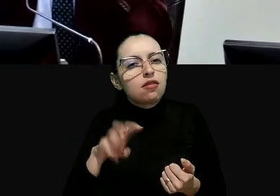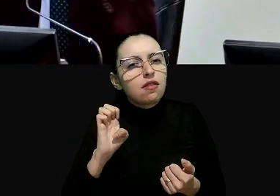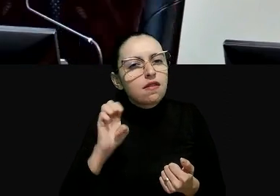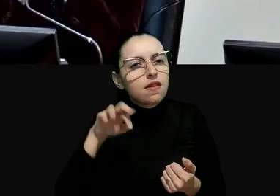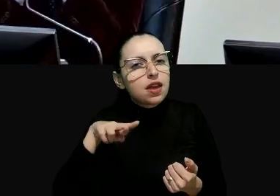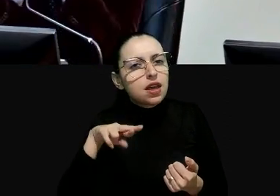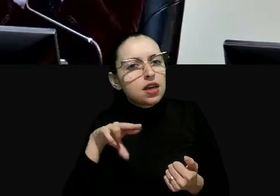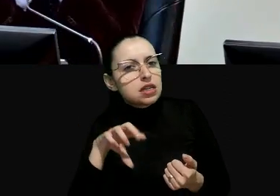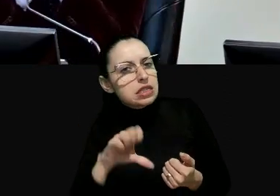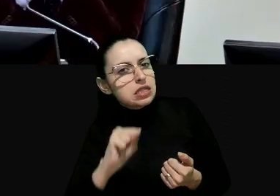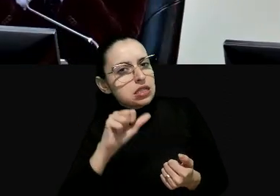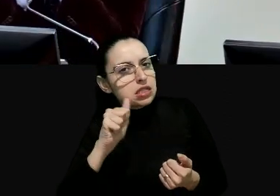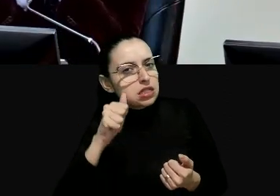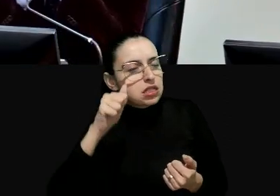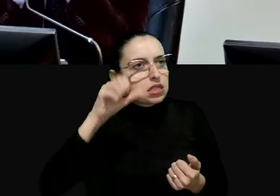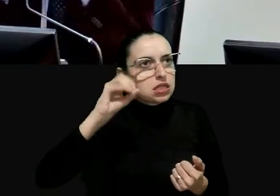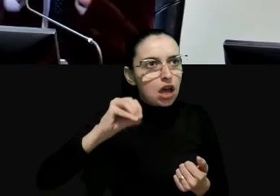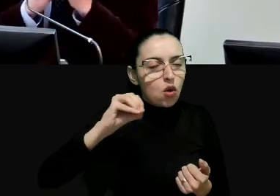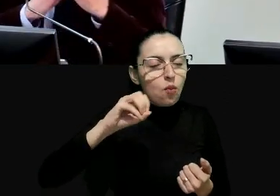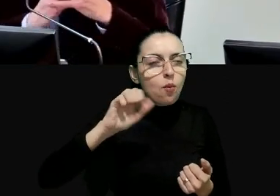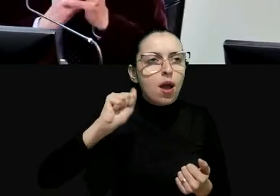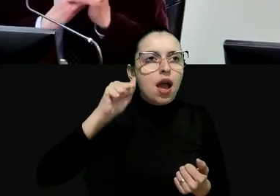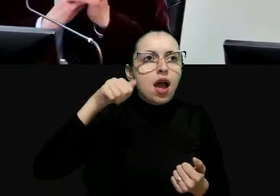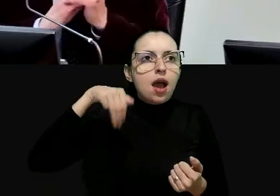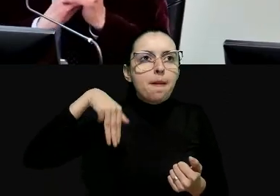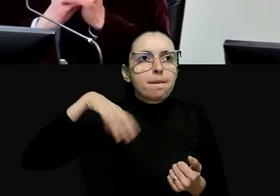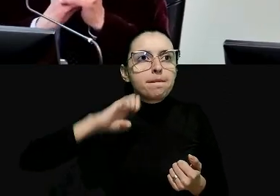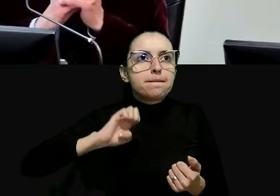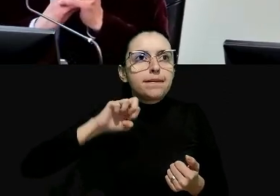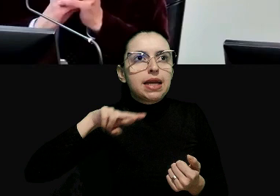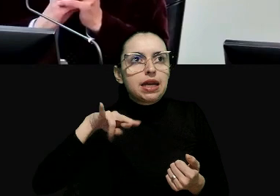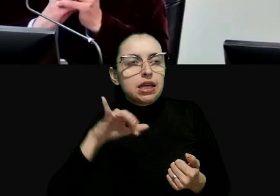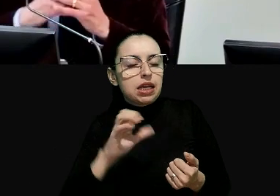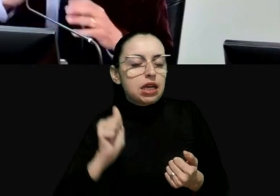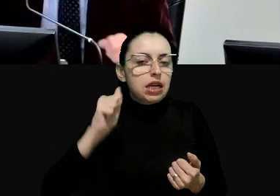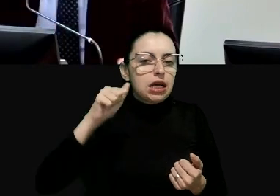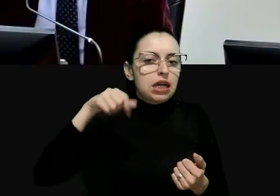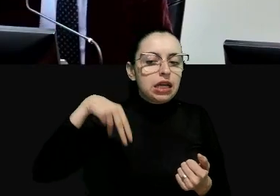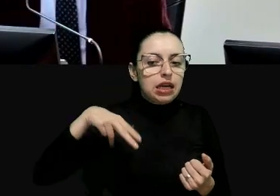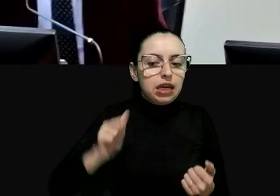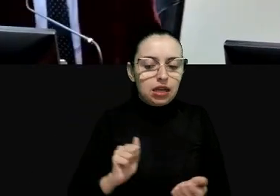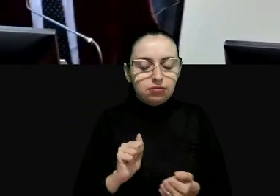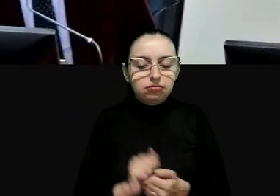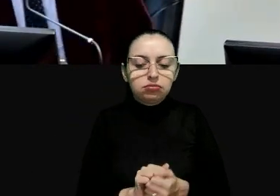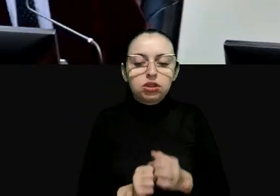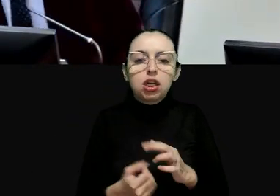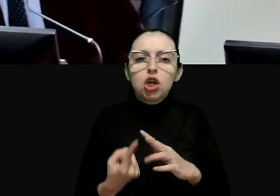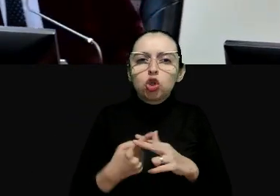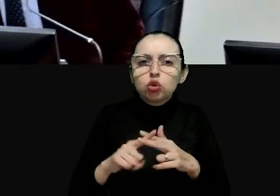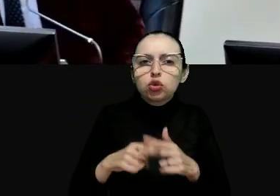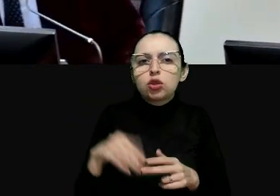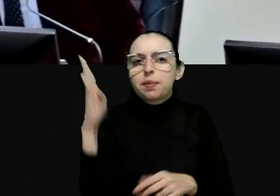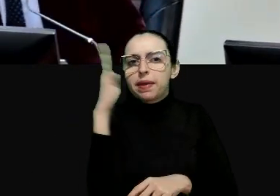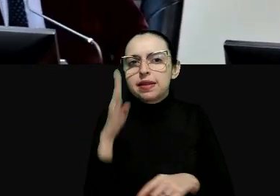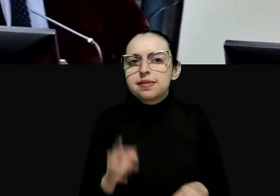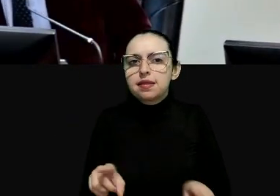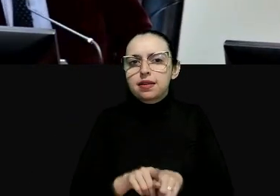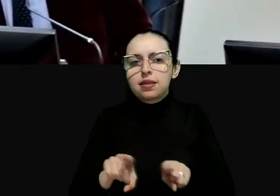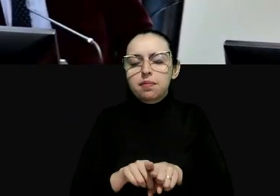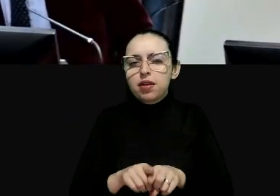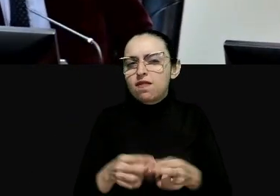porque em muitas constituições e também na Constituição brasileira